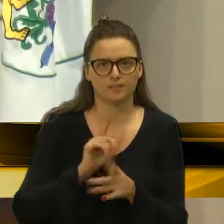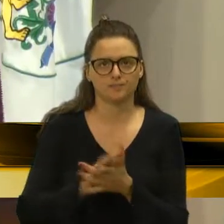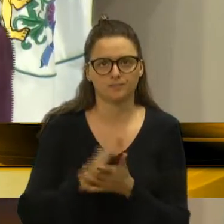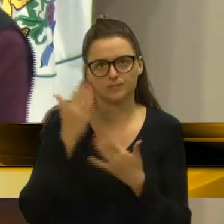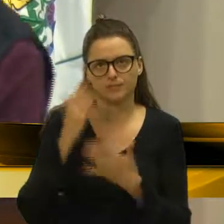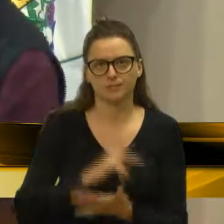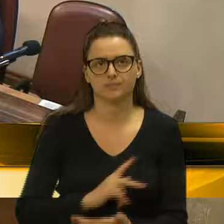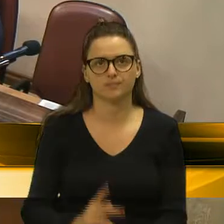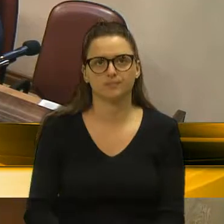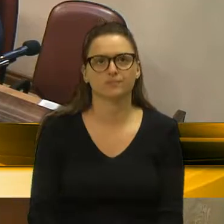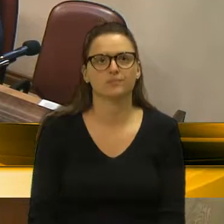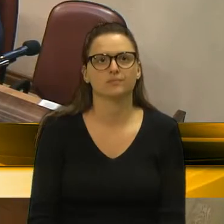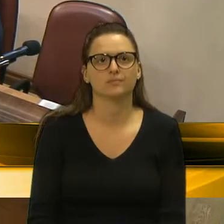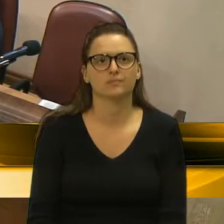senhor presidente, muito obrigado. aí, Obrigado.